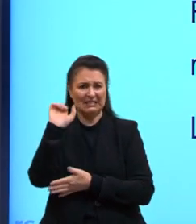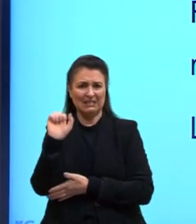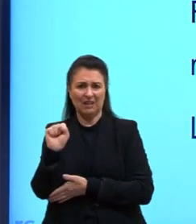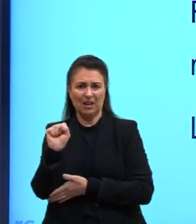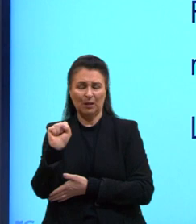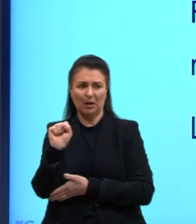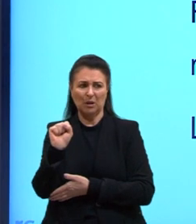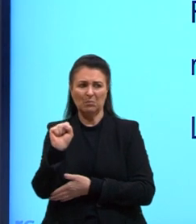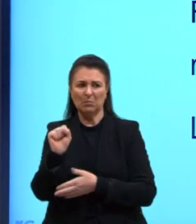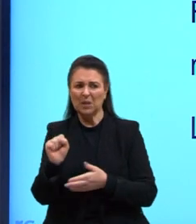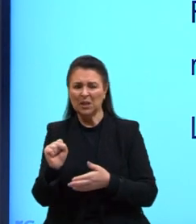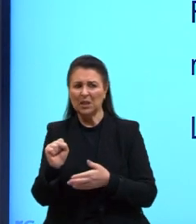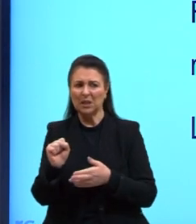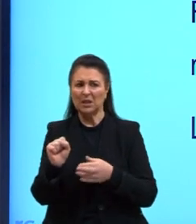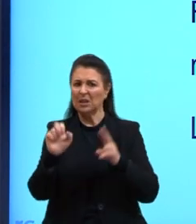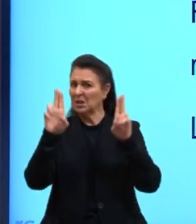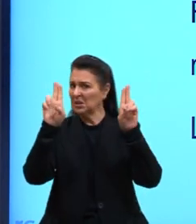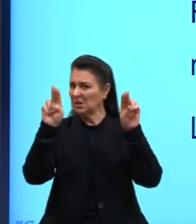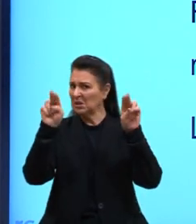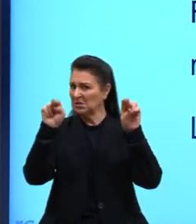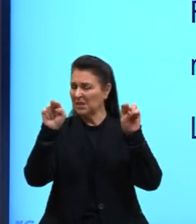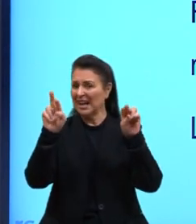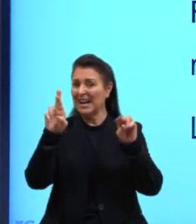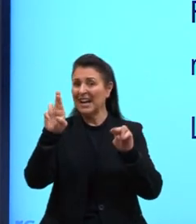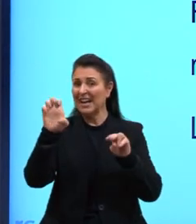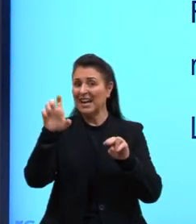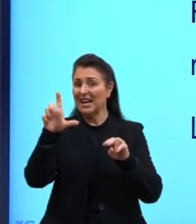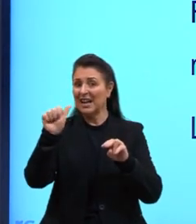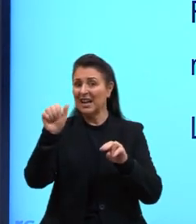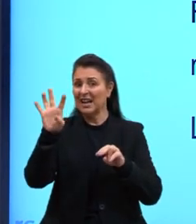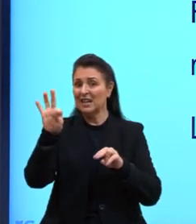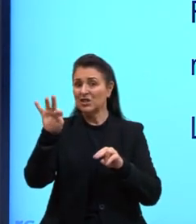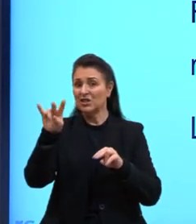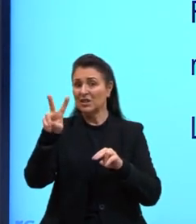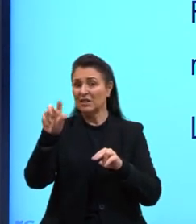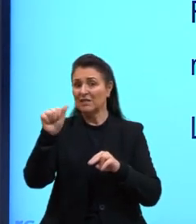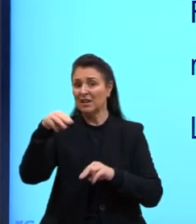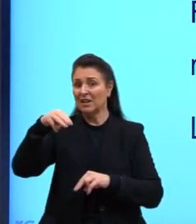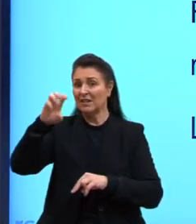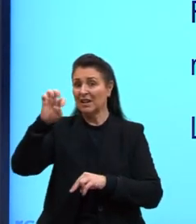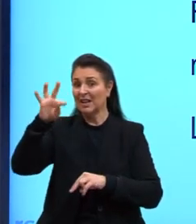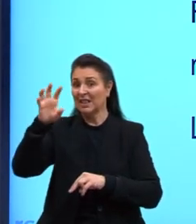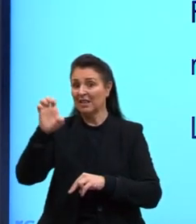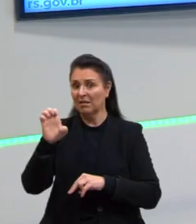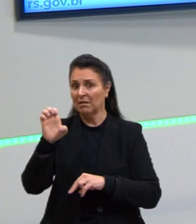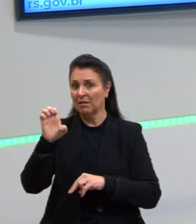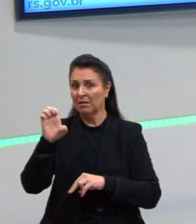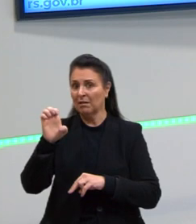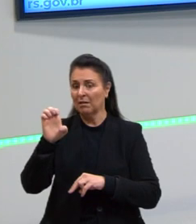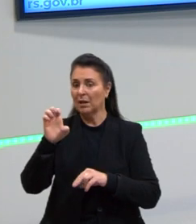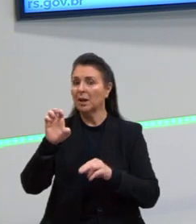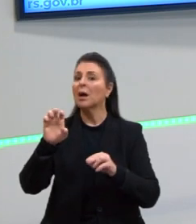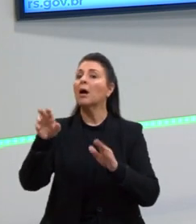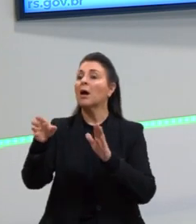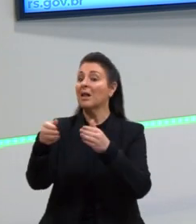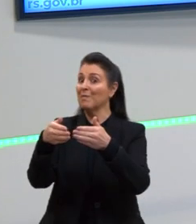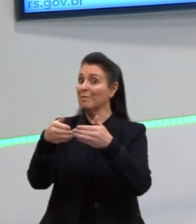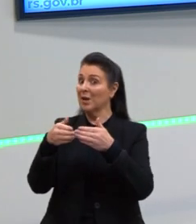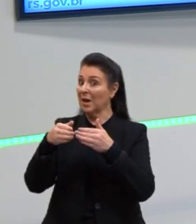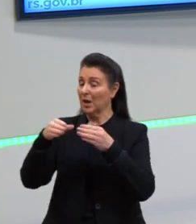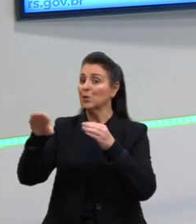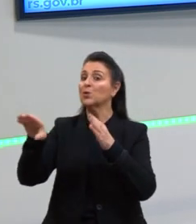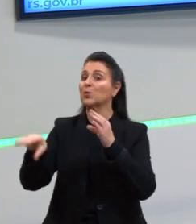a essa notícia. Então, ali, o relativamente vai pedir um complemento nominal.